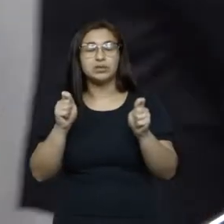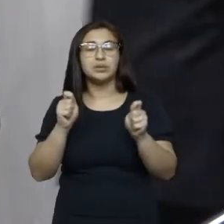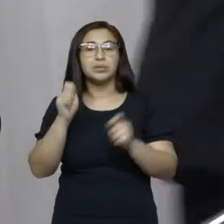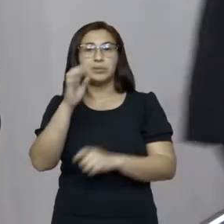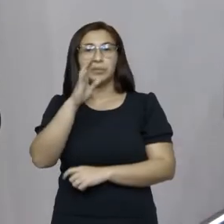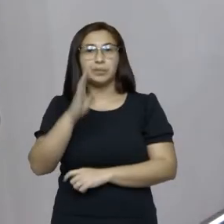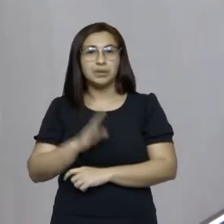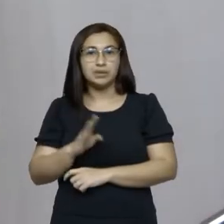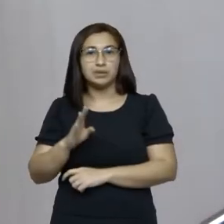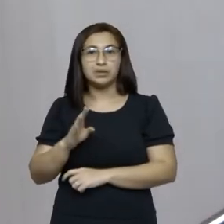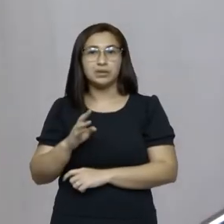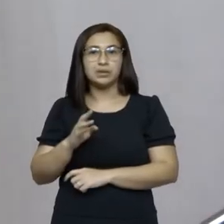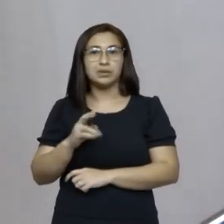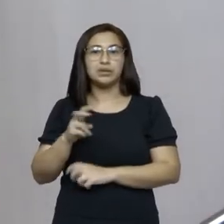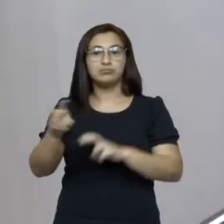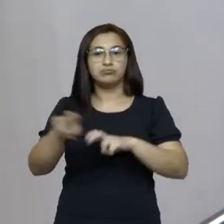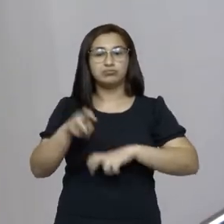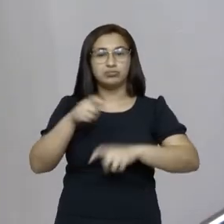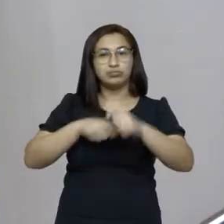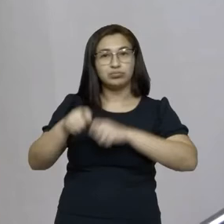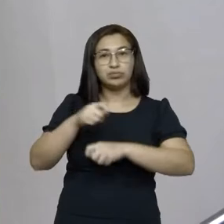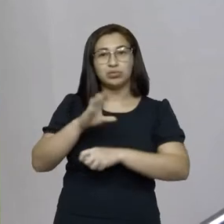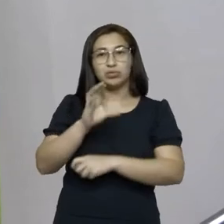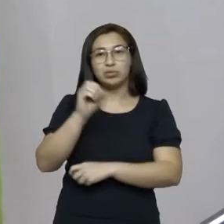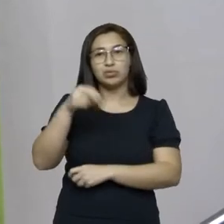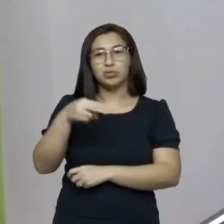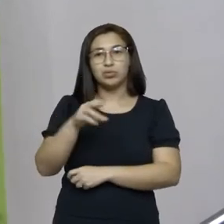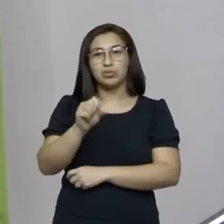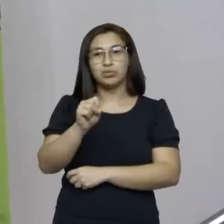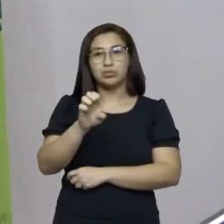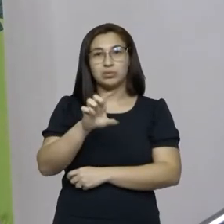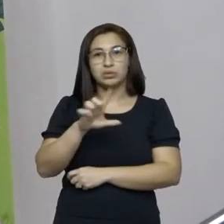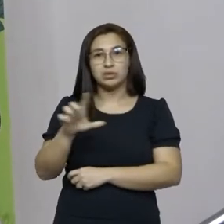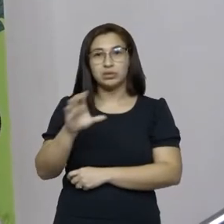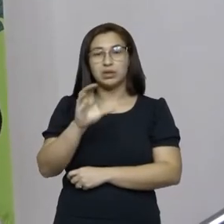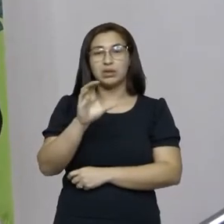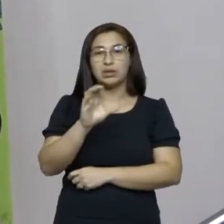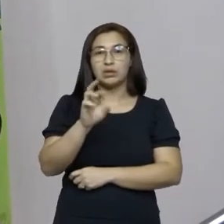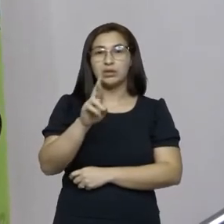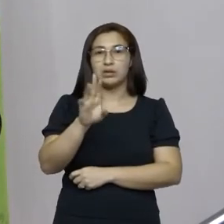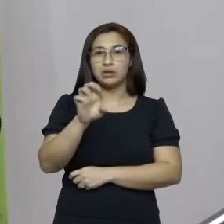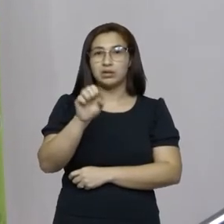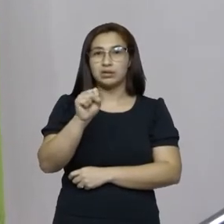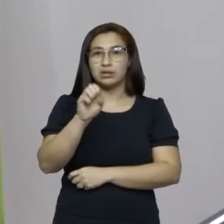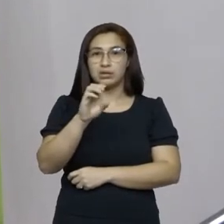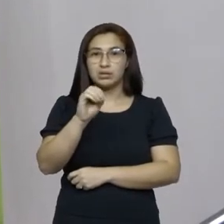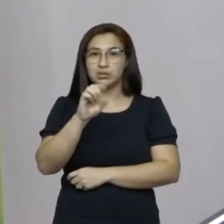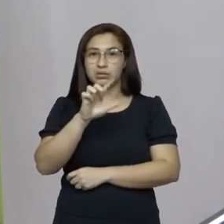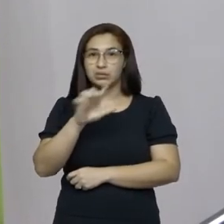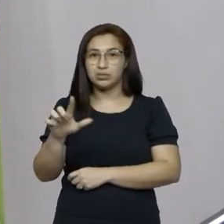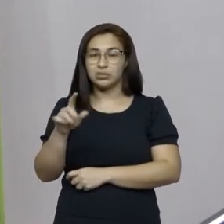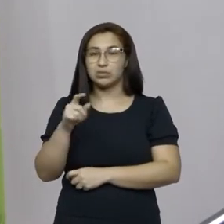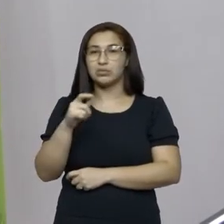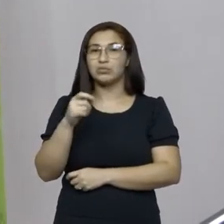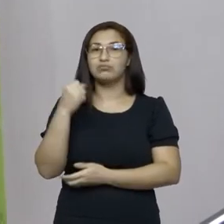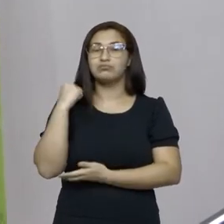Cáritas, o Concea, Cressol, Dinamisa, Ecovida,